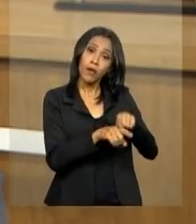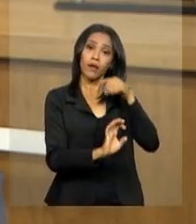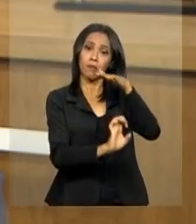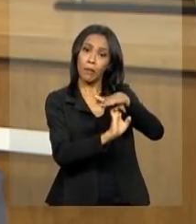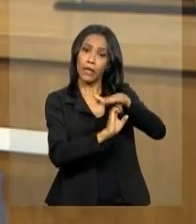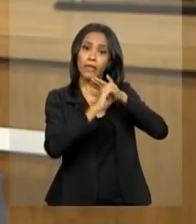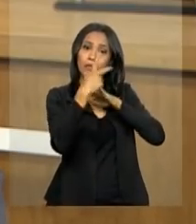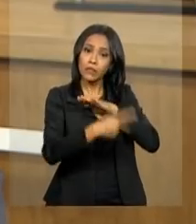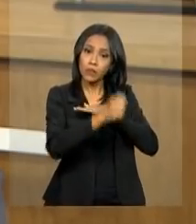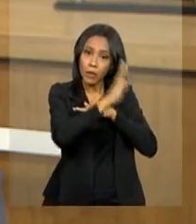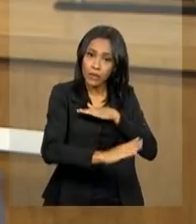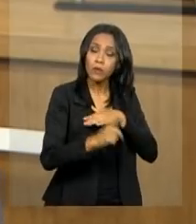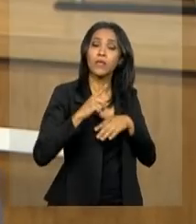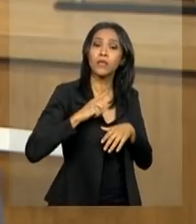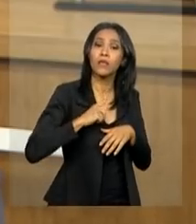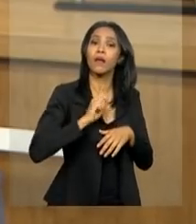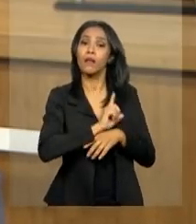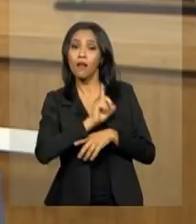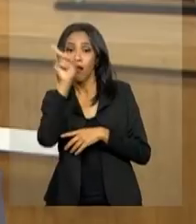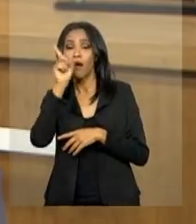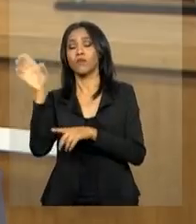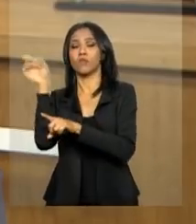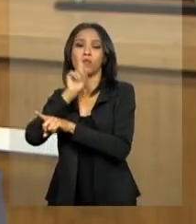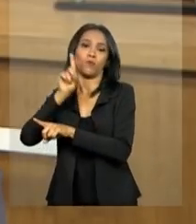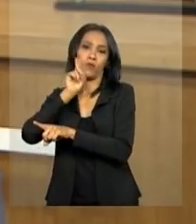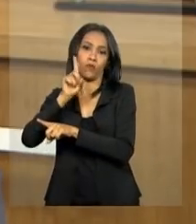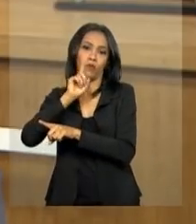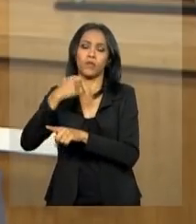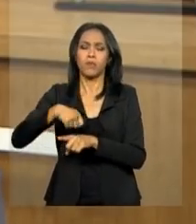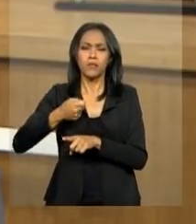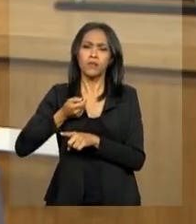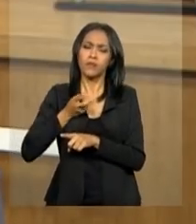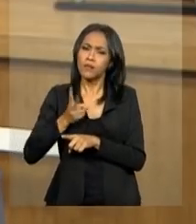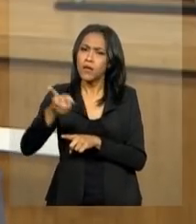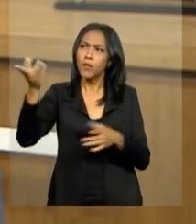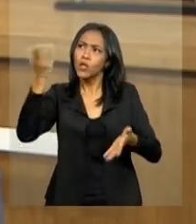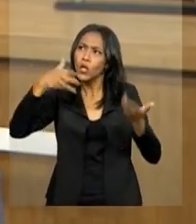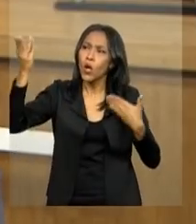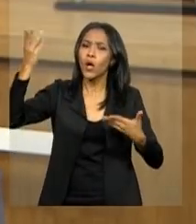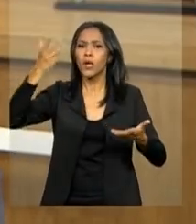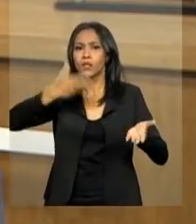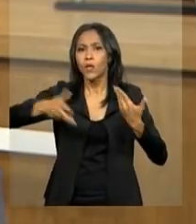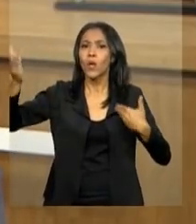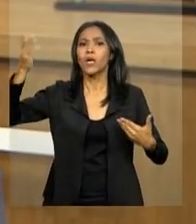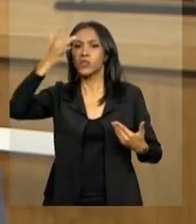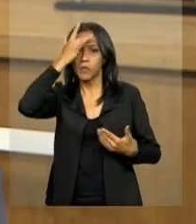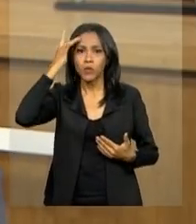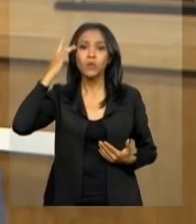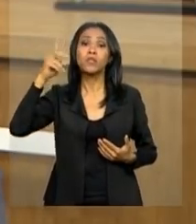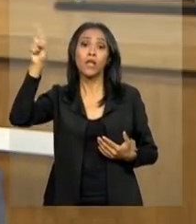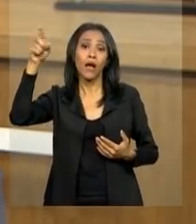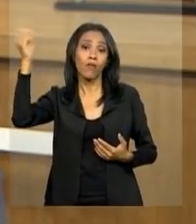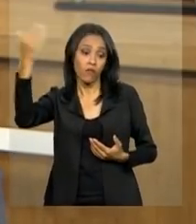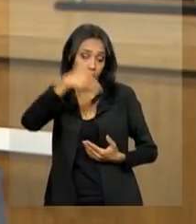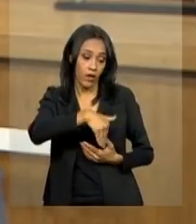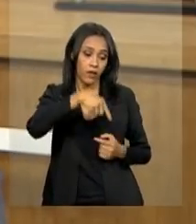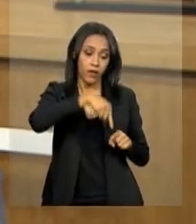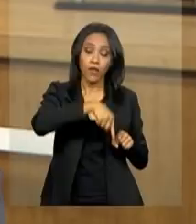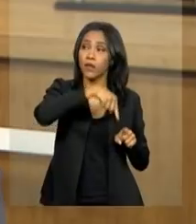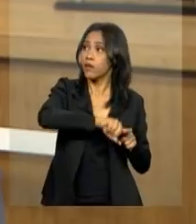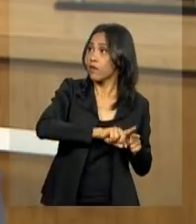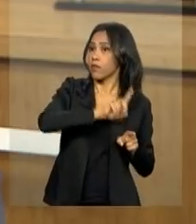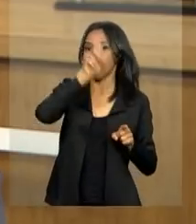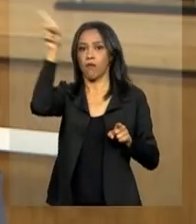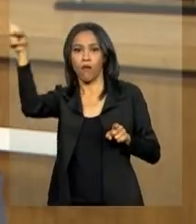subsidiárias nos Estados Unidos e que precisam manter uma constante troca de pessoal para poder bem desenvolver todas as